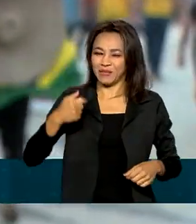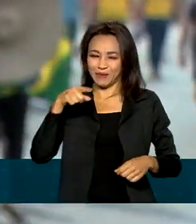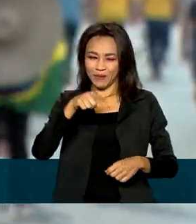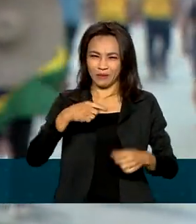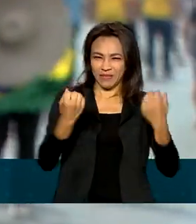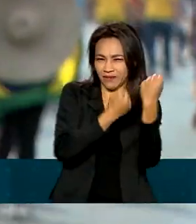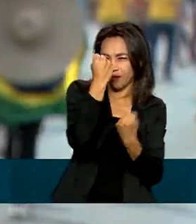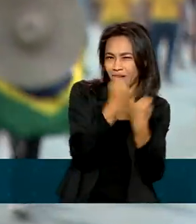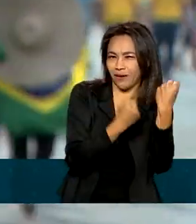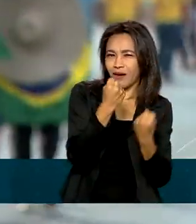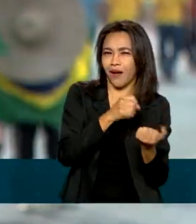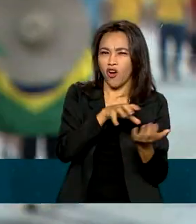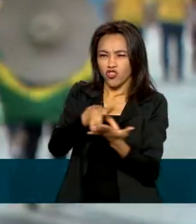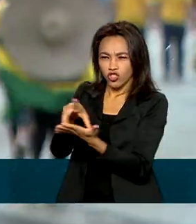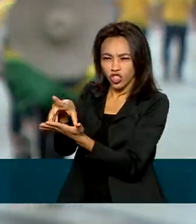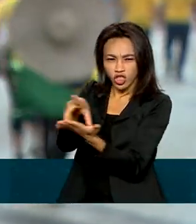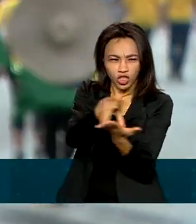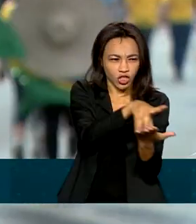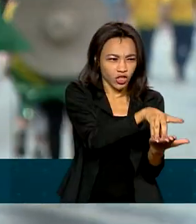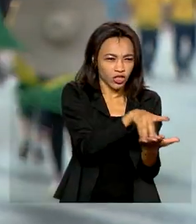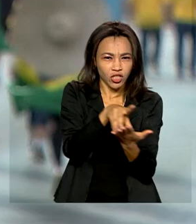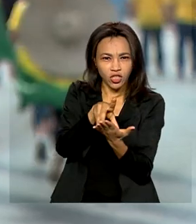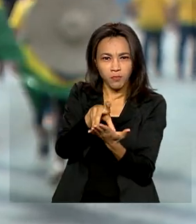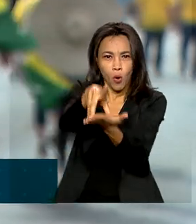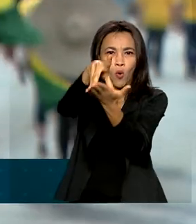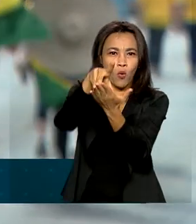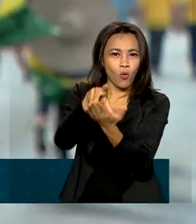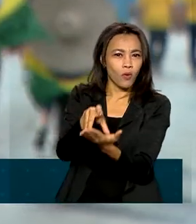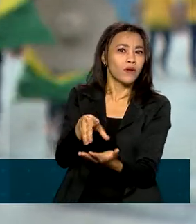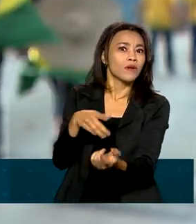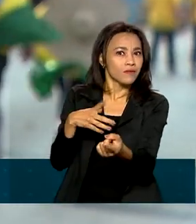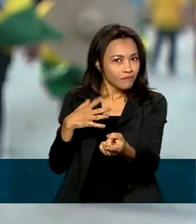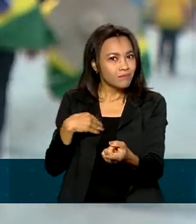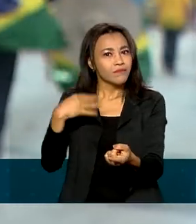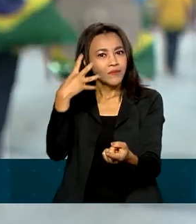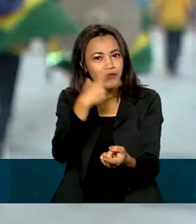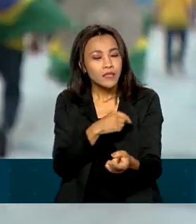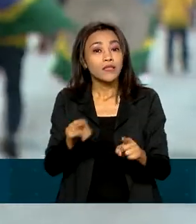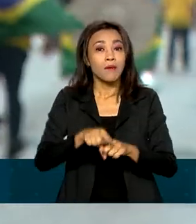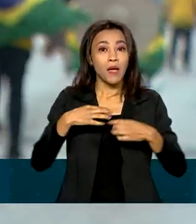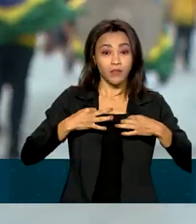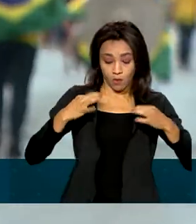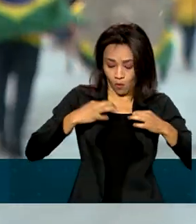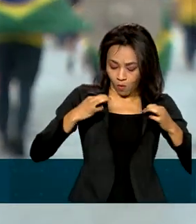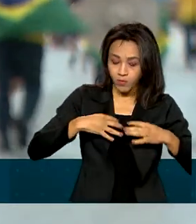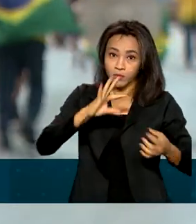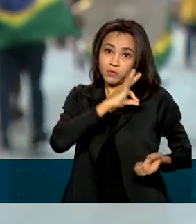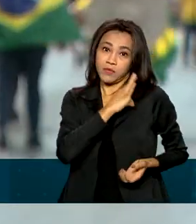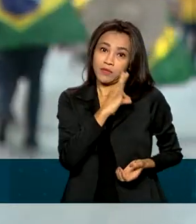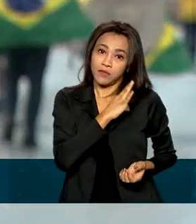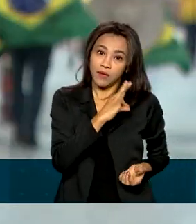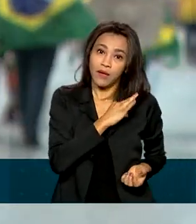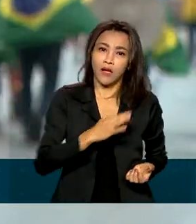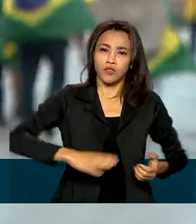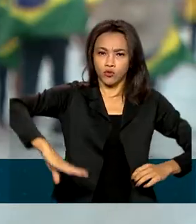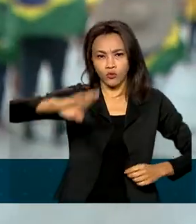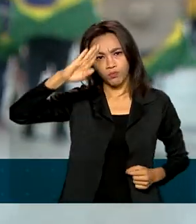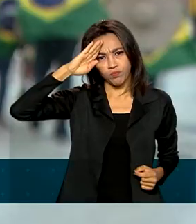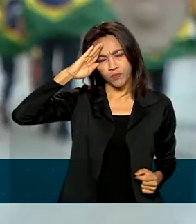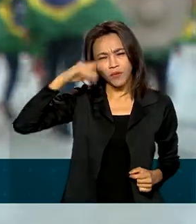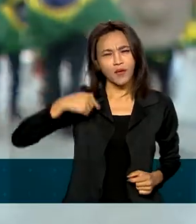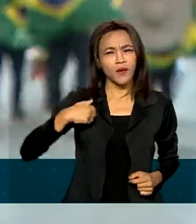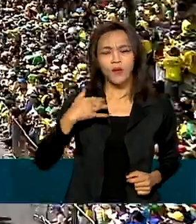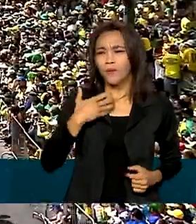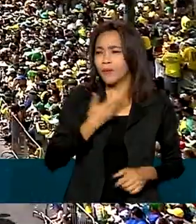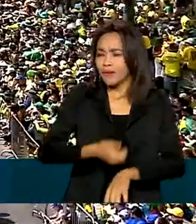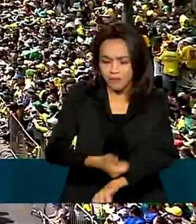o vestimento dos policiais, das forças armadas. Eu acho